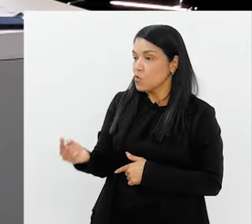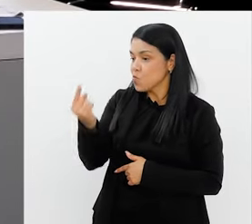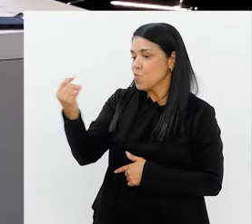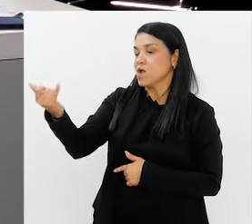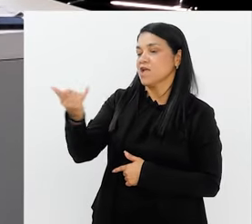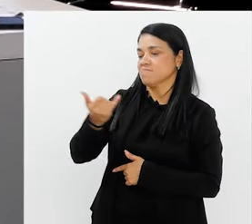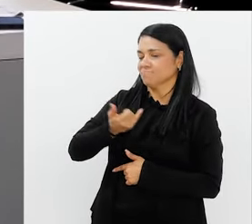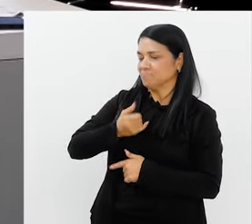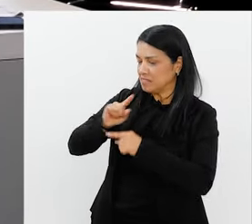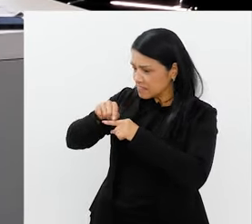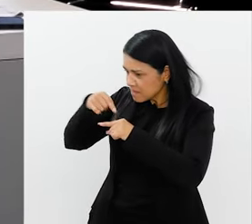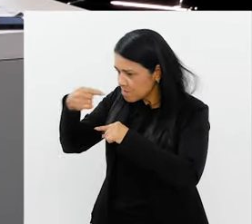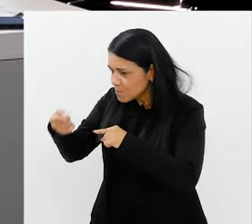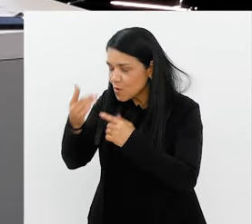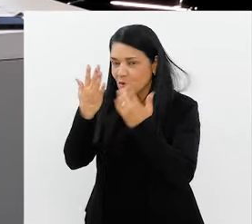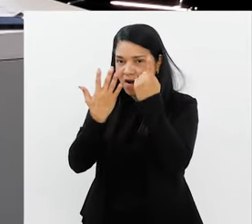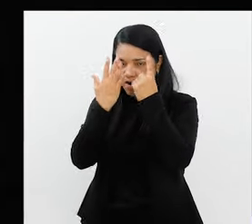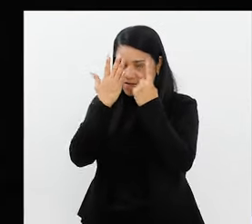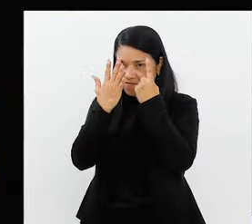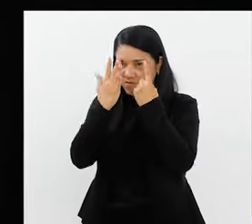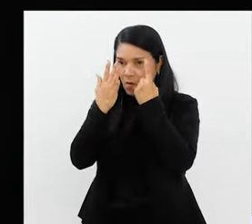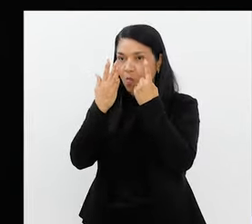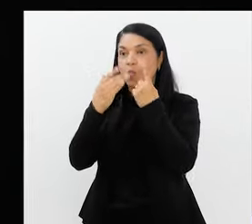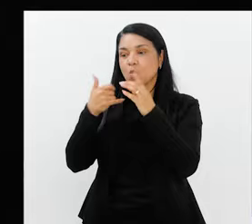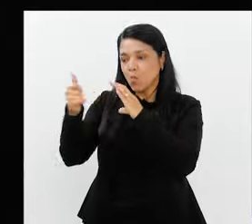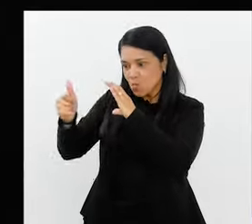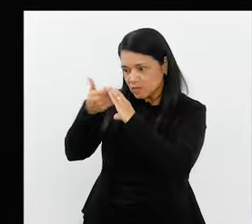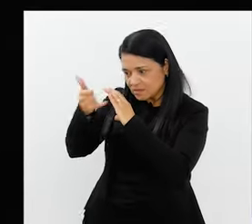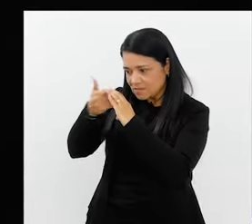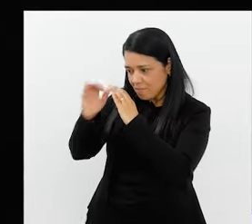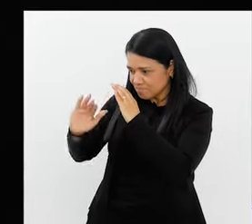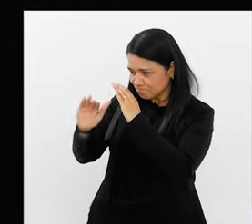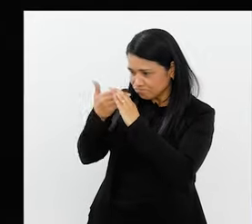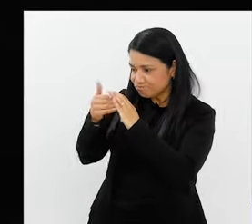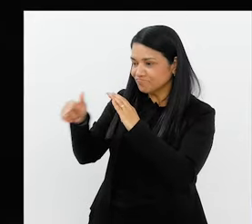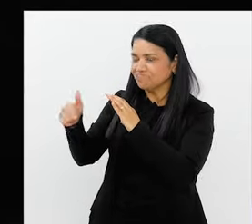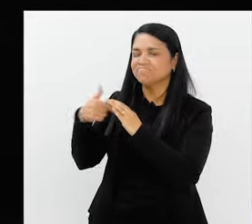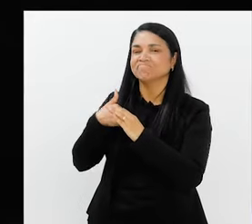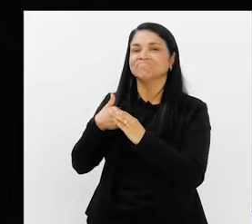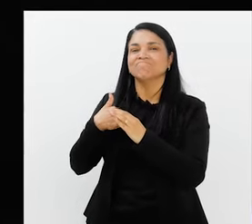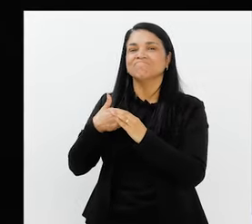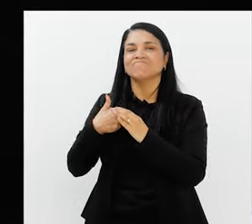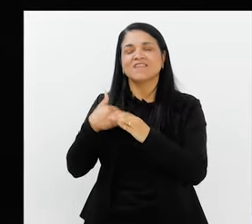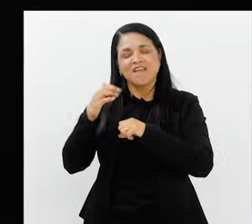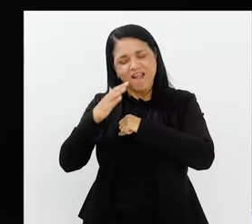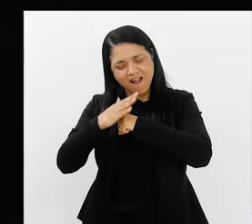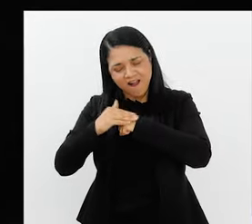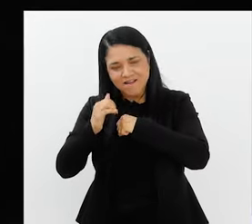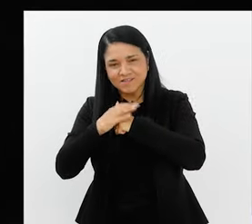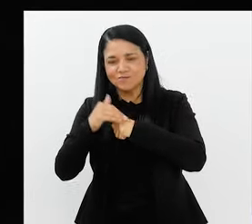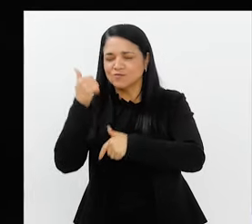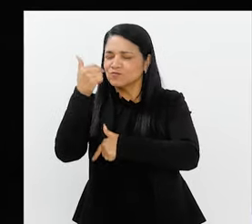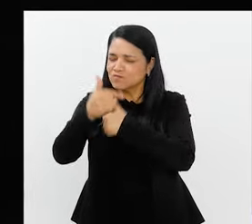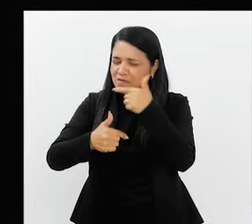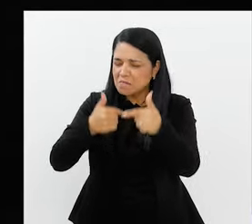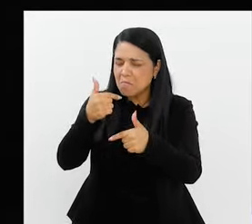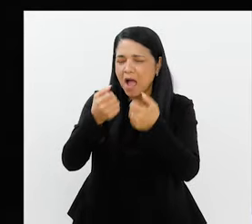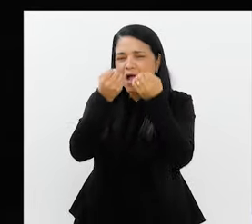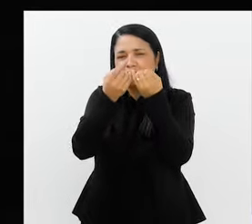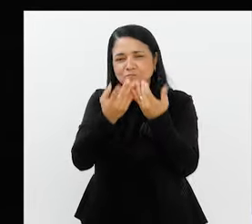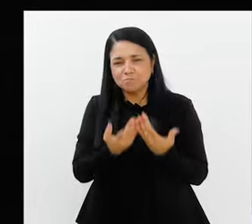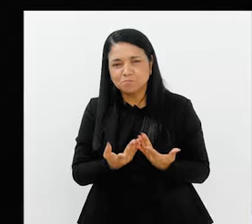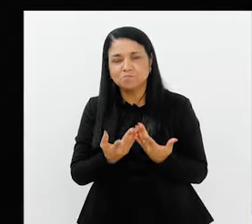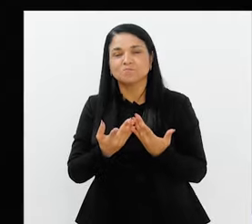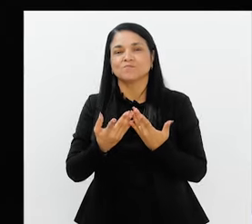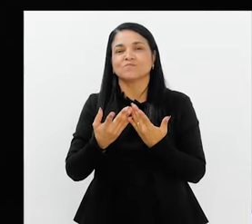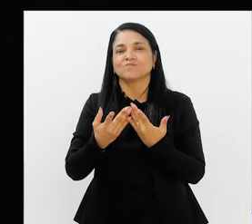que depois que passou o carnaval, eu tenho lá no Zap, você é super carinhoso falando do